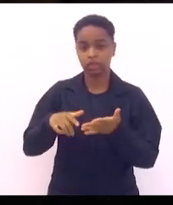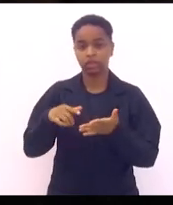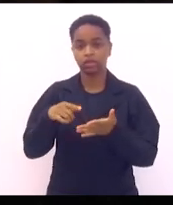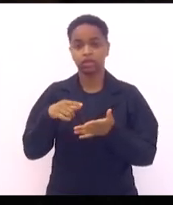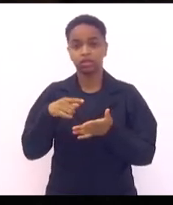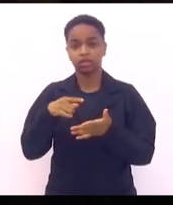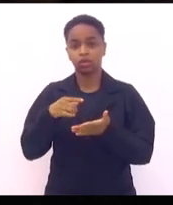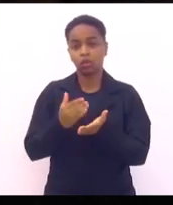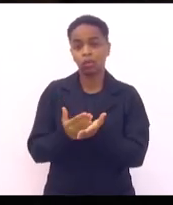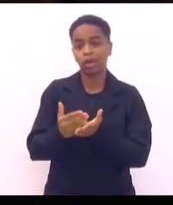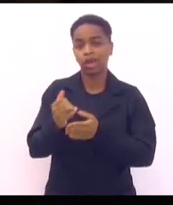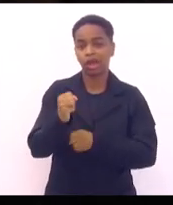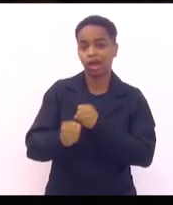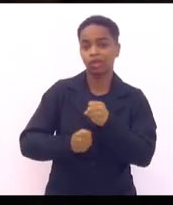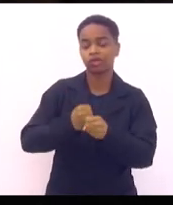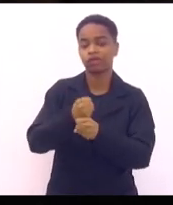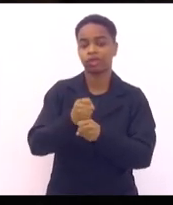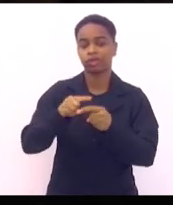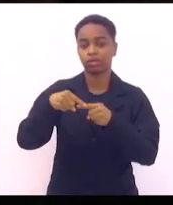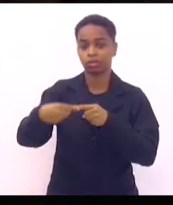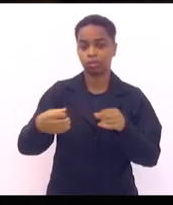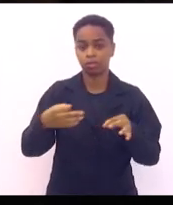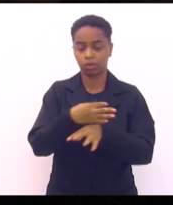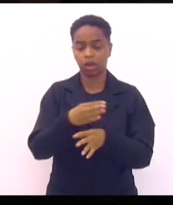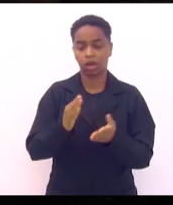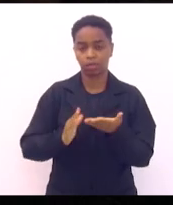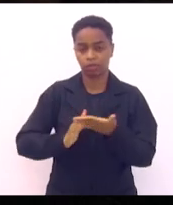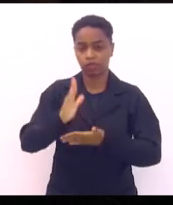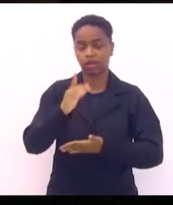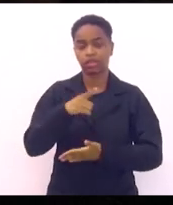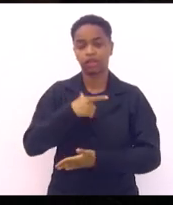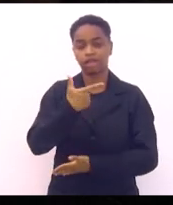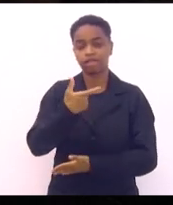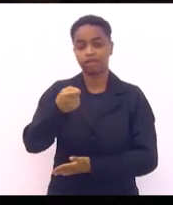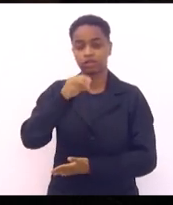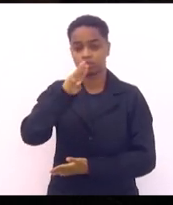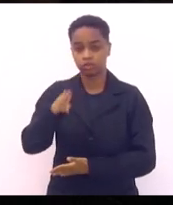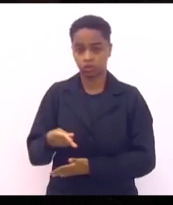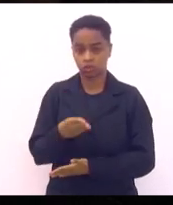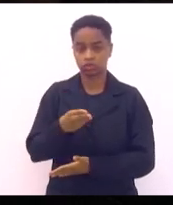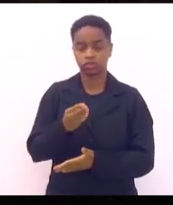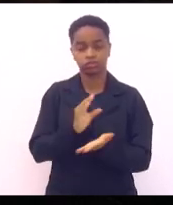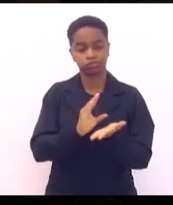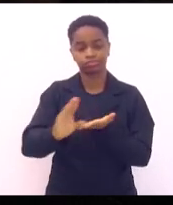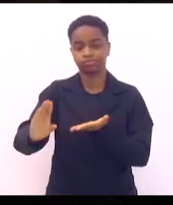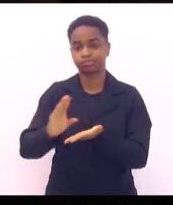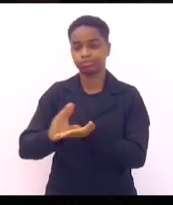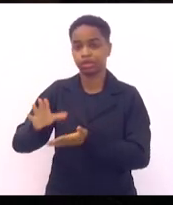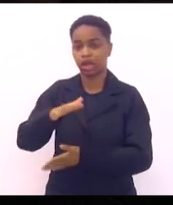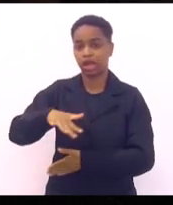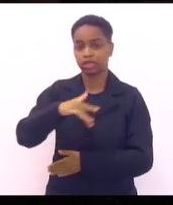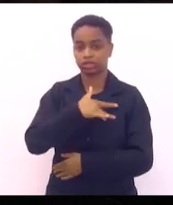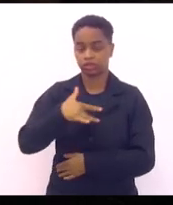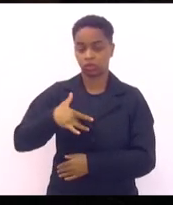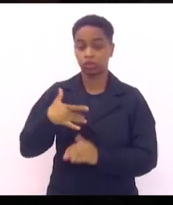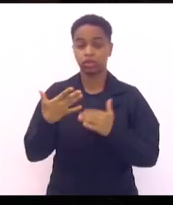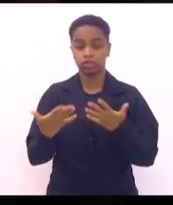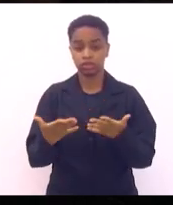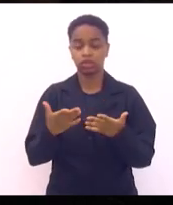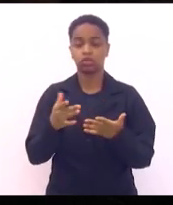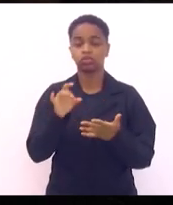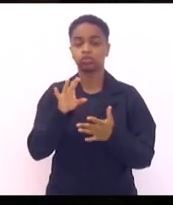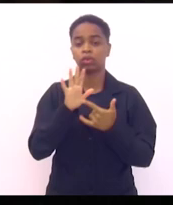a partir do ano que vem, assim de aprovada, em torno de 20 milhões por mês do Fundo Estadual de Saúde. Só para